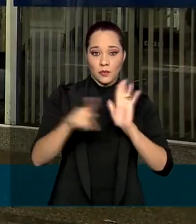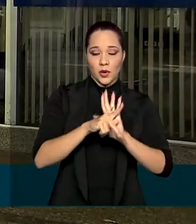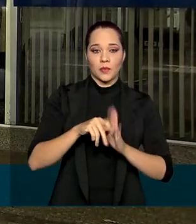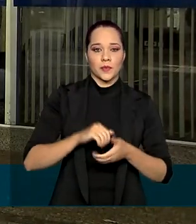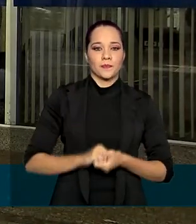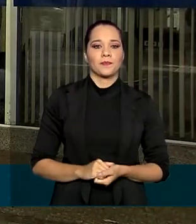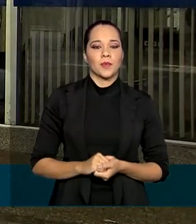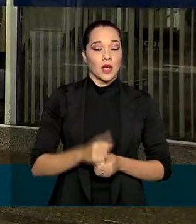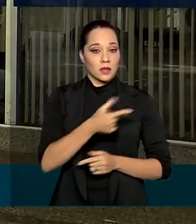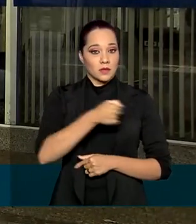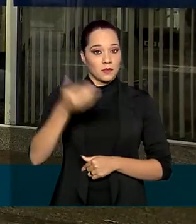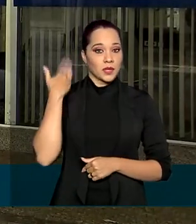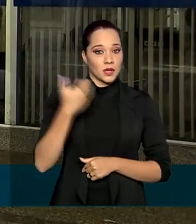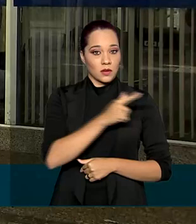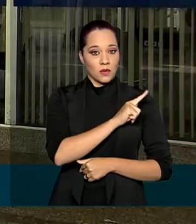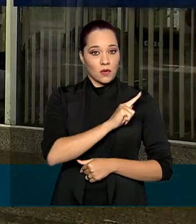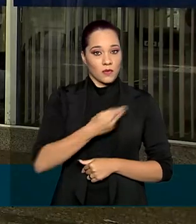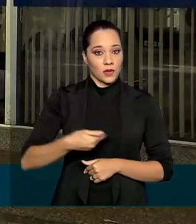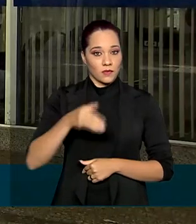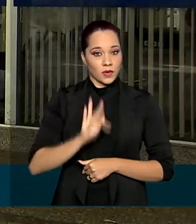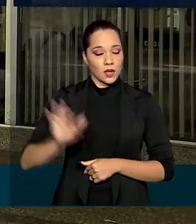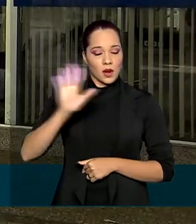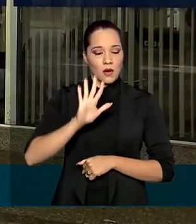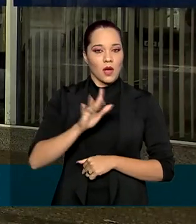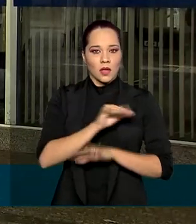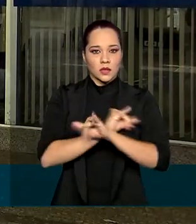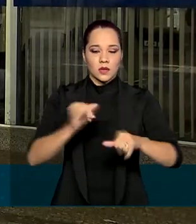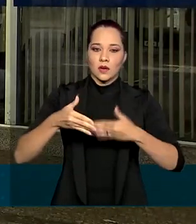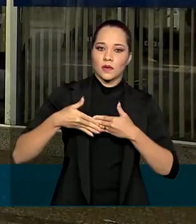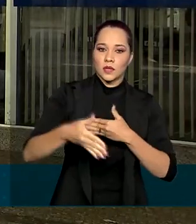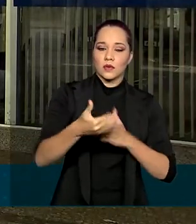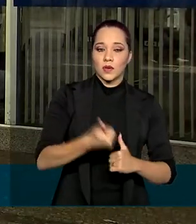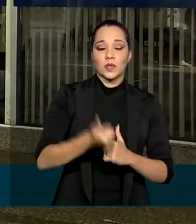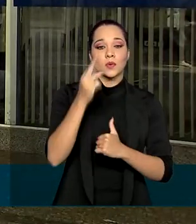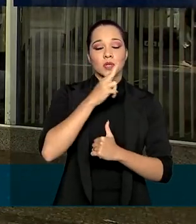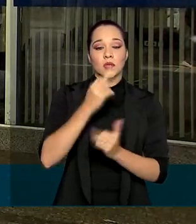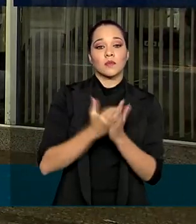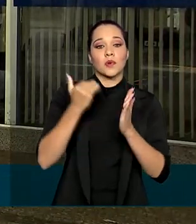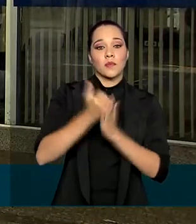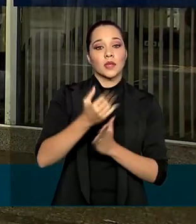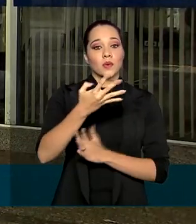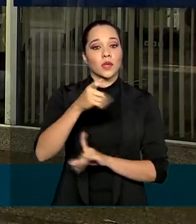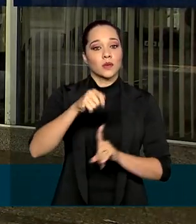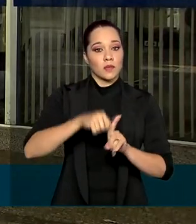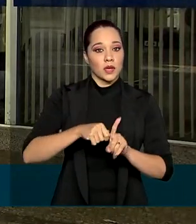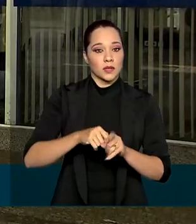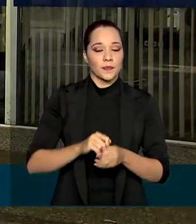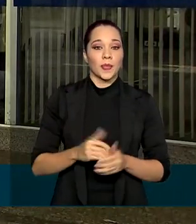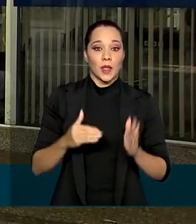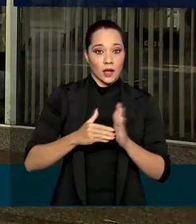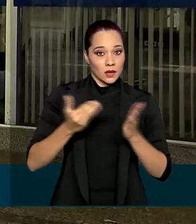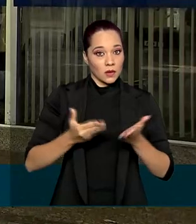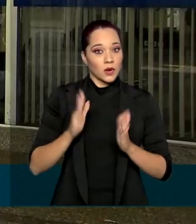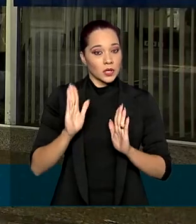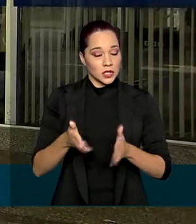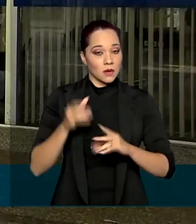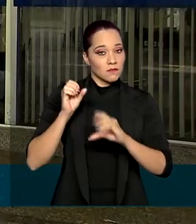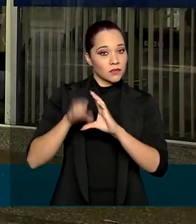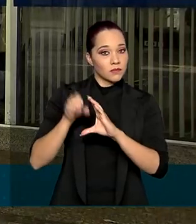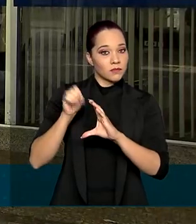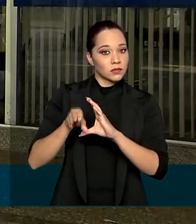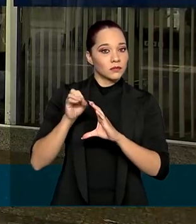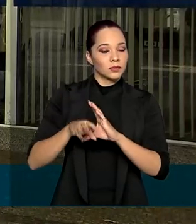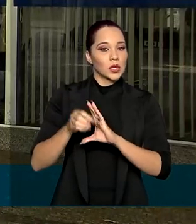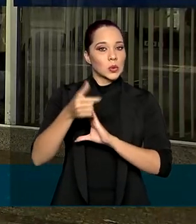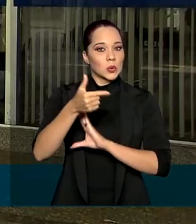E na semana passada, o governo federal anunciou a prorrogação do auxílio emergencial por mais quatro meses. Até agora, já foram depositados